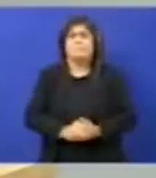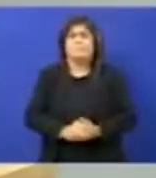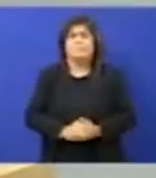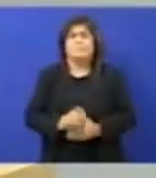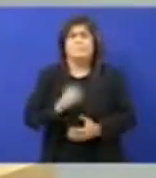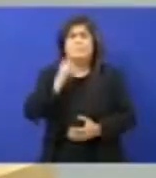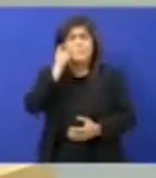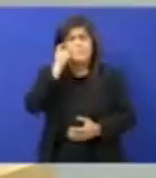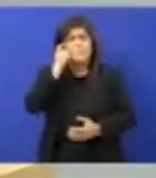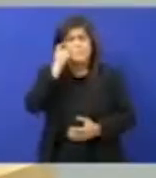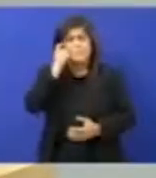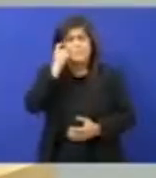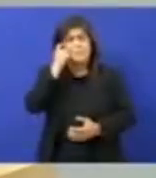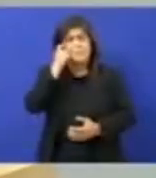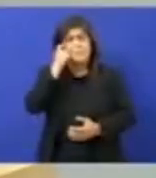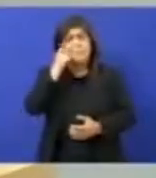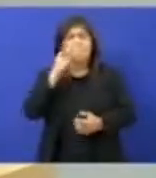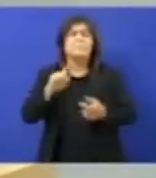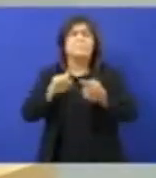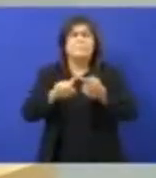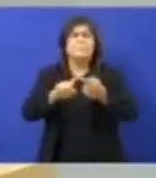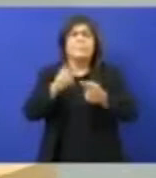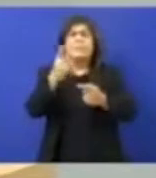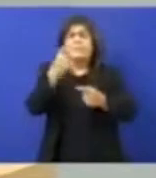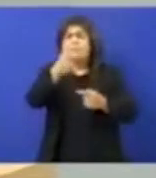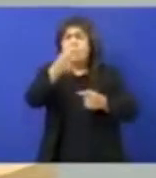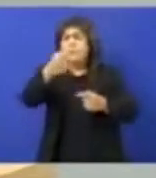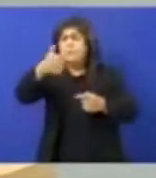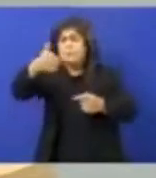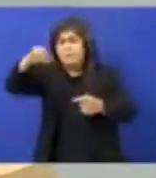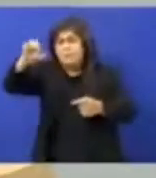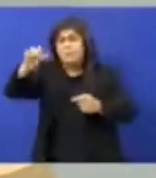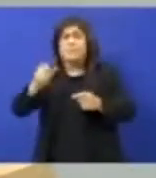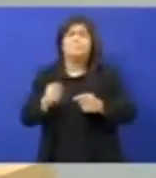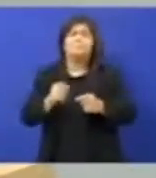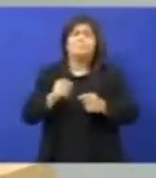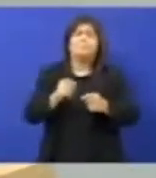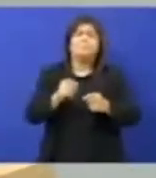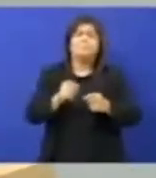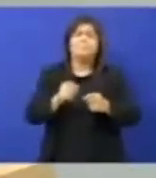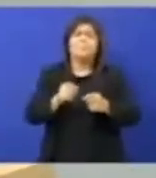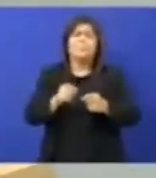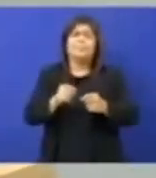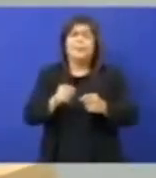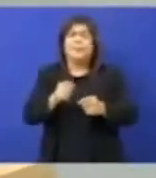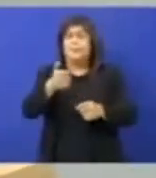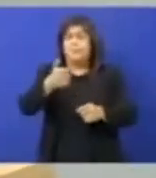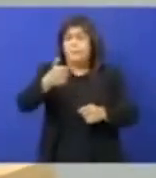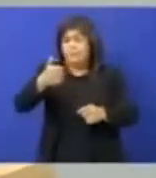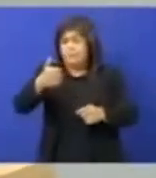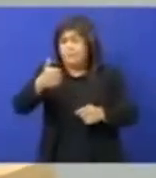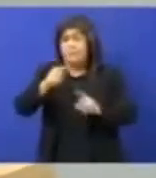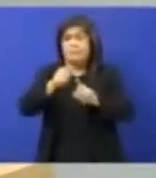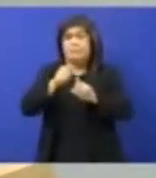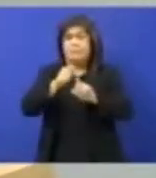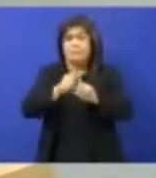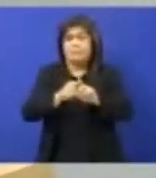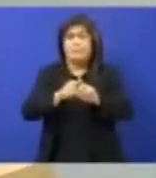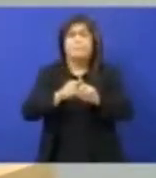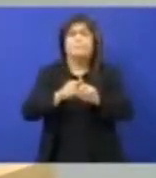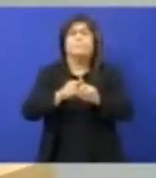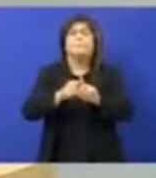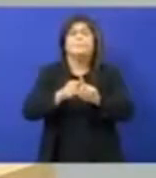Então, devido a isso, nós temos aqui, desde 2019, 21 de novembro de 2019, onde destinamos, através